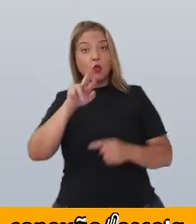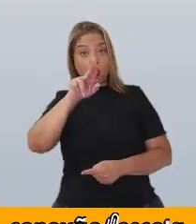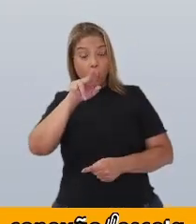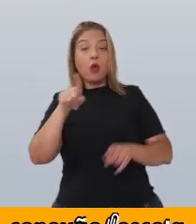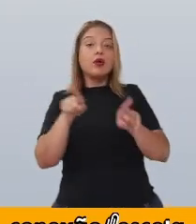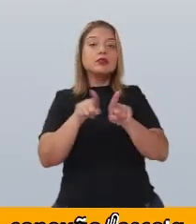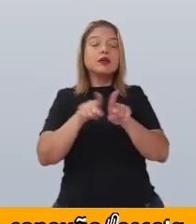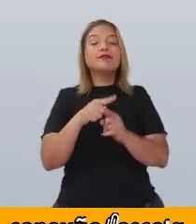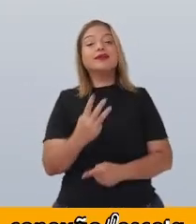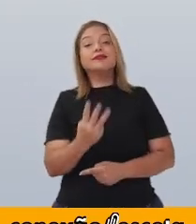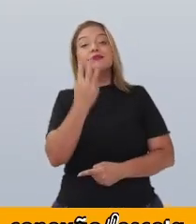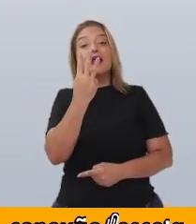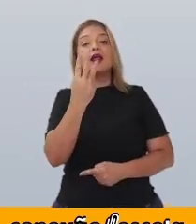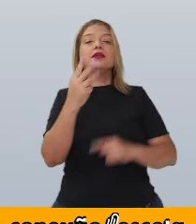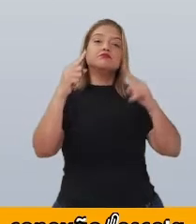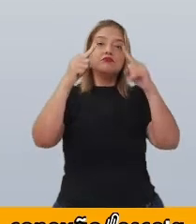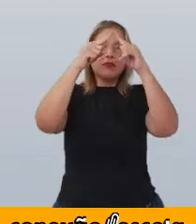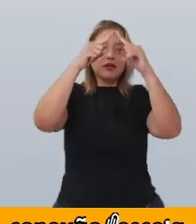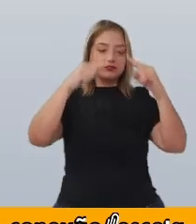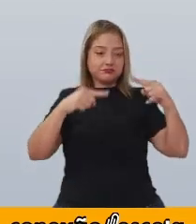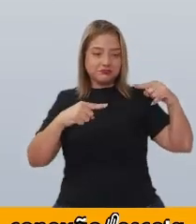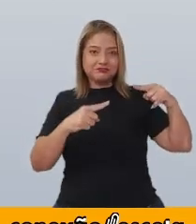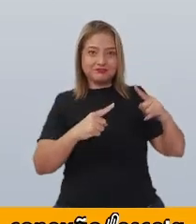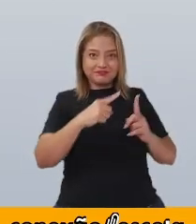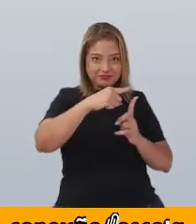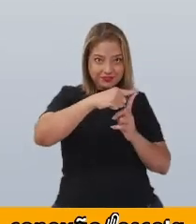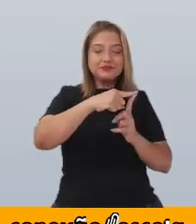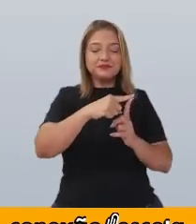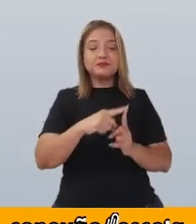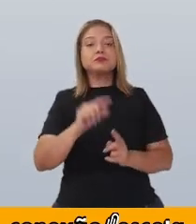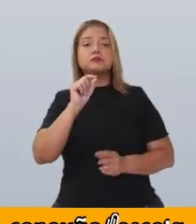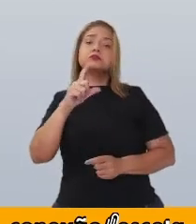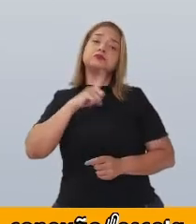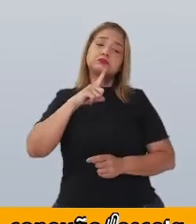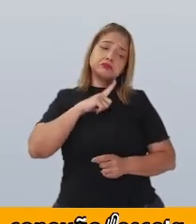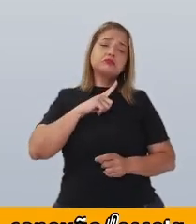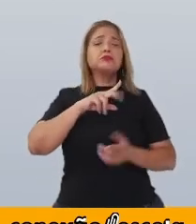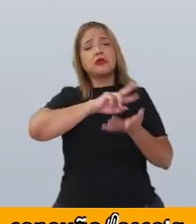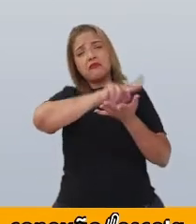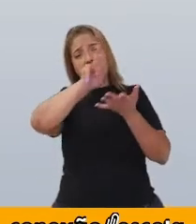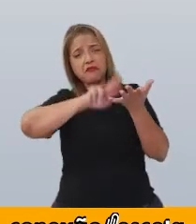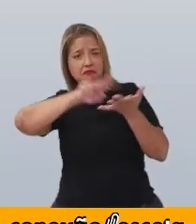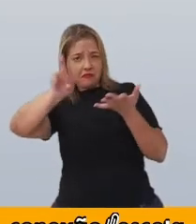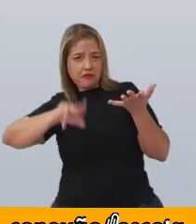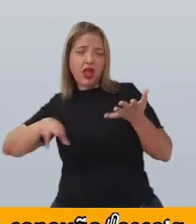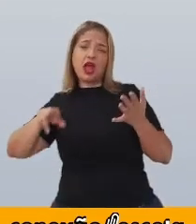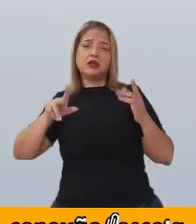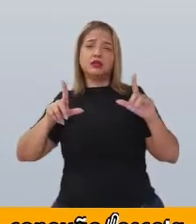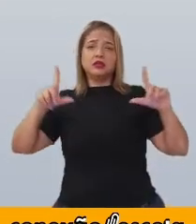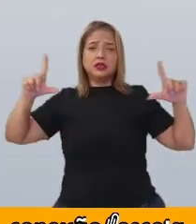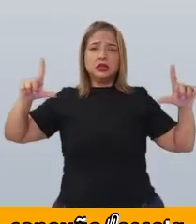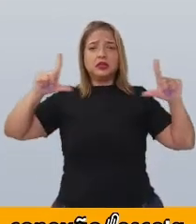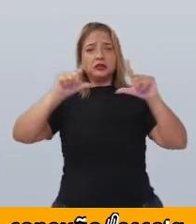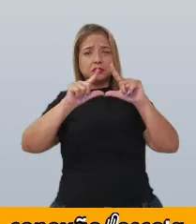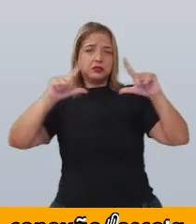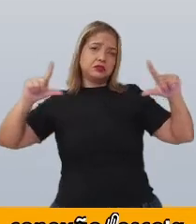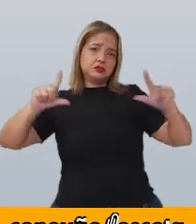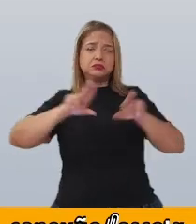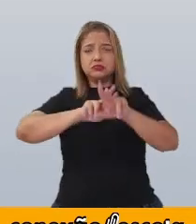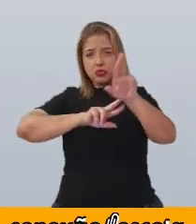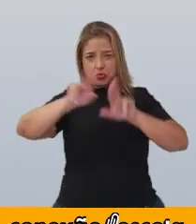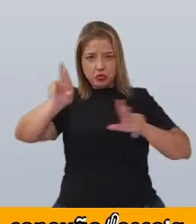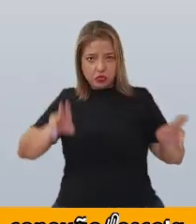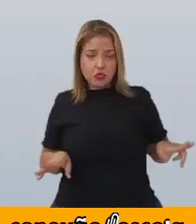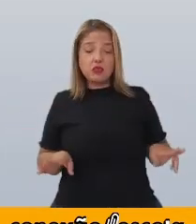Os lados podem ter tamanhos variados, né? Serem iguais ou não, a depender da sua